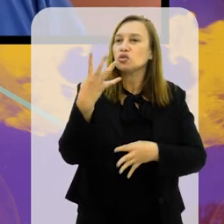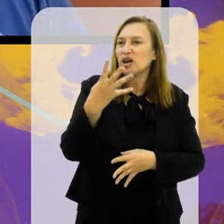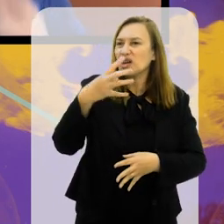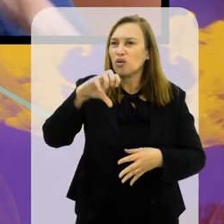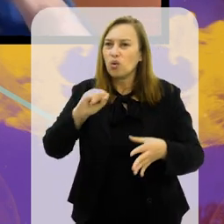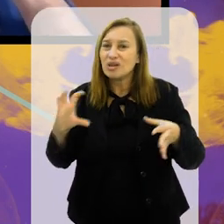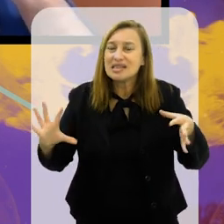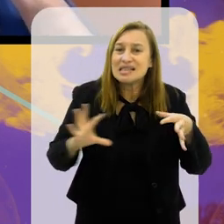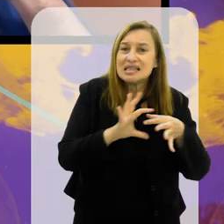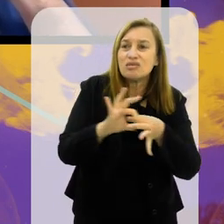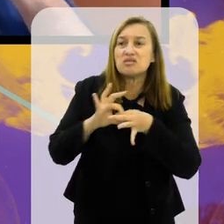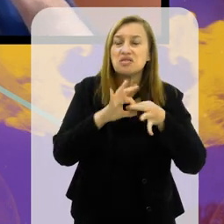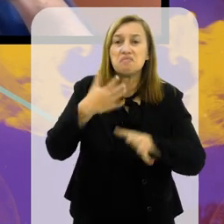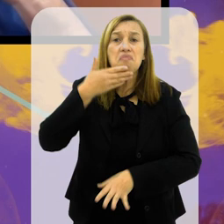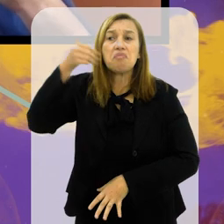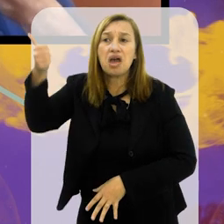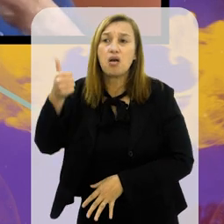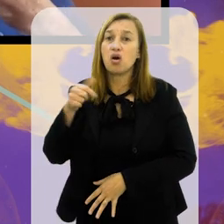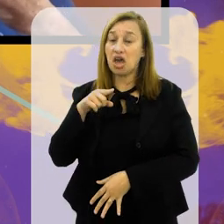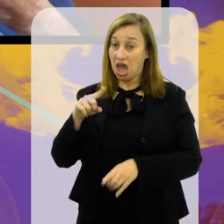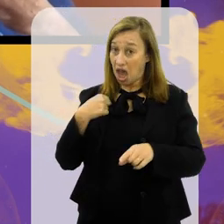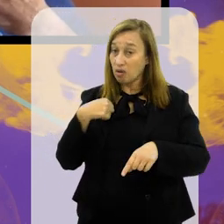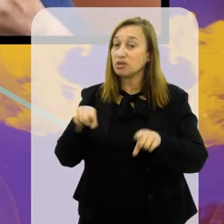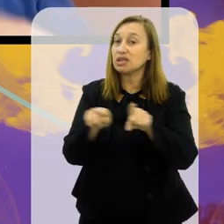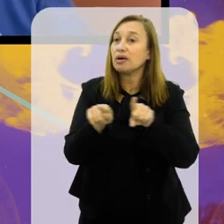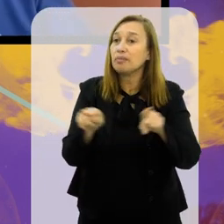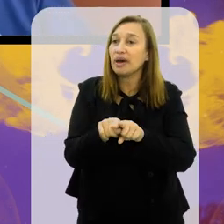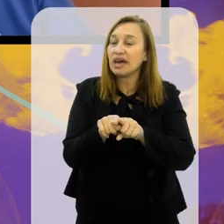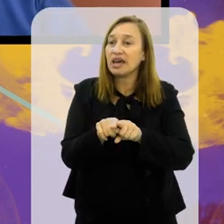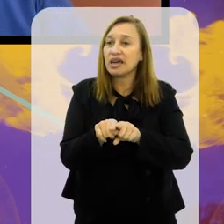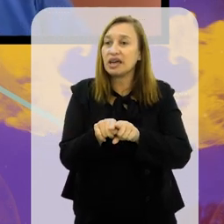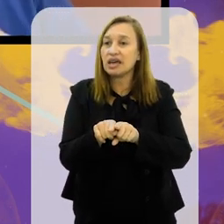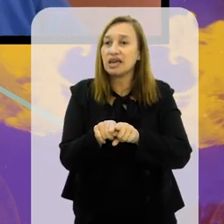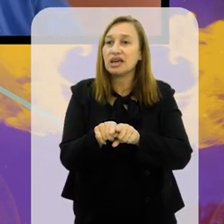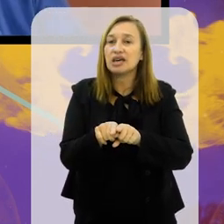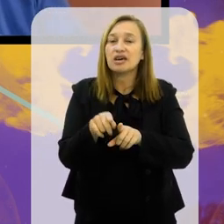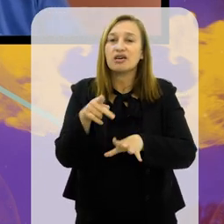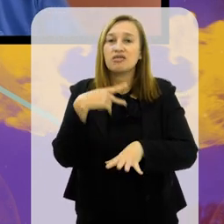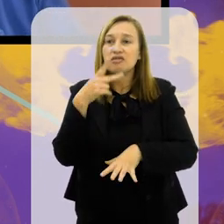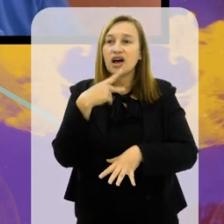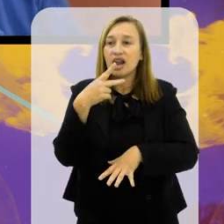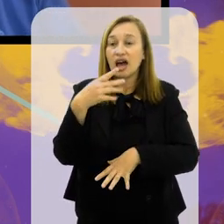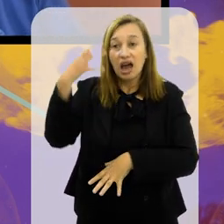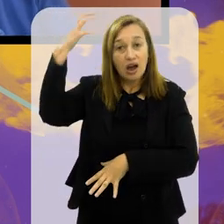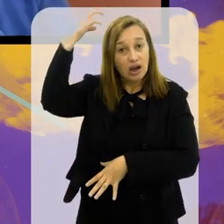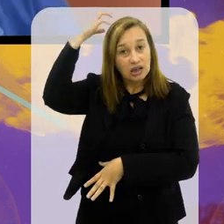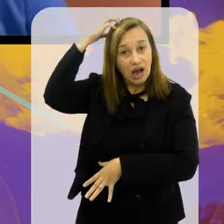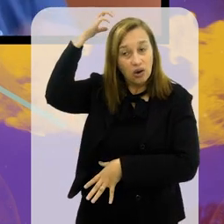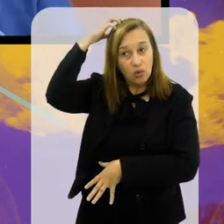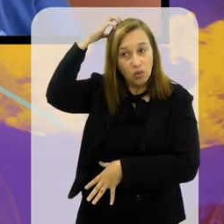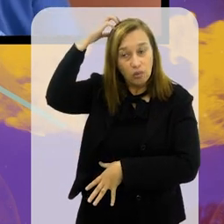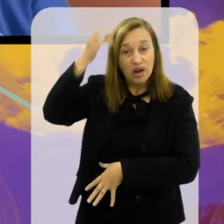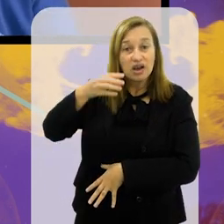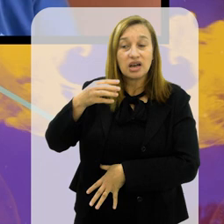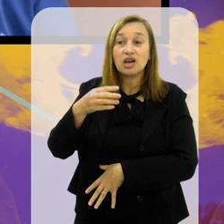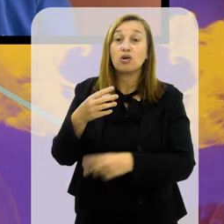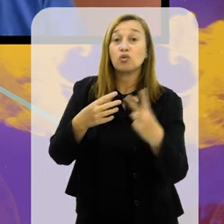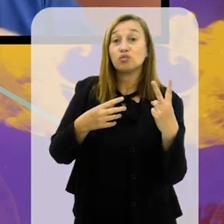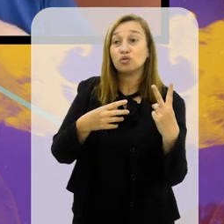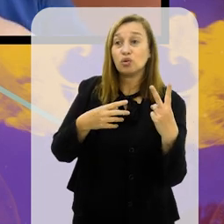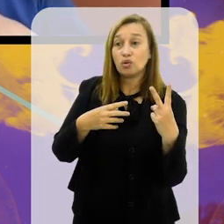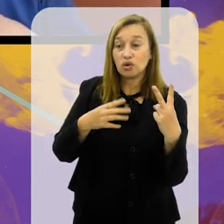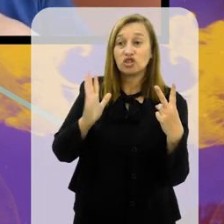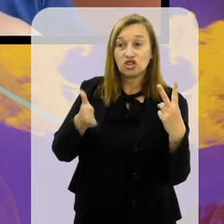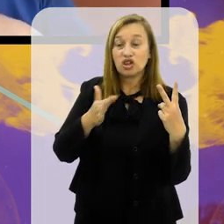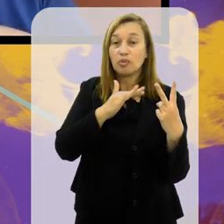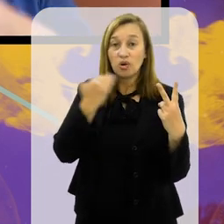se unissem, seria melhor, né? Eu vou também dividir a culpa com dois que não podem mais se defender porque